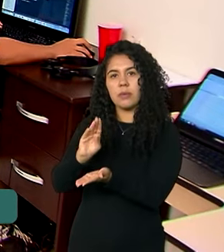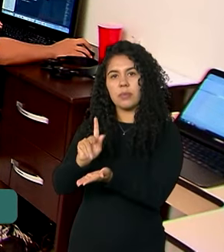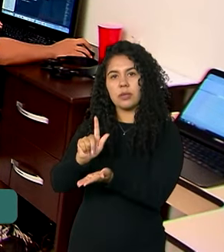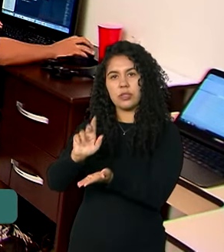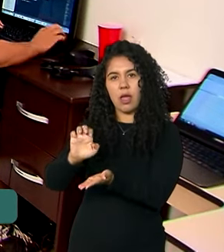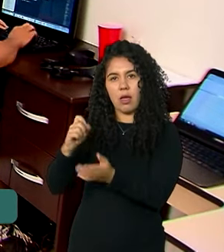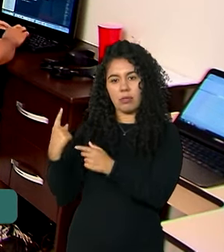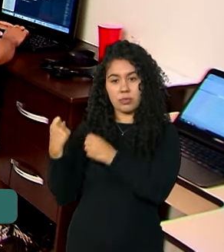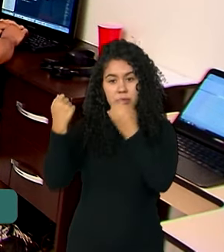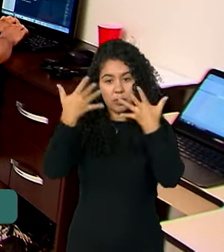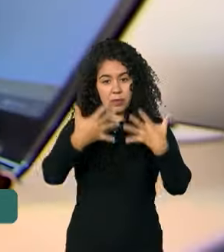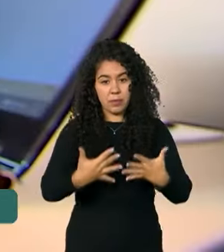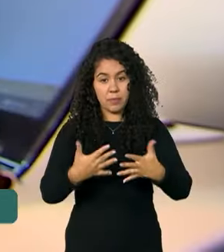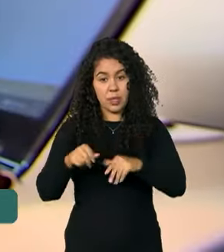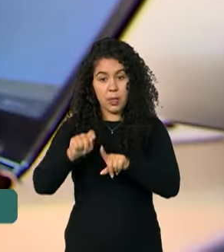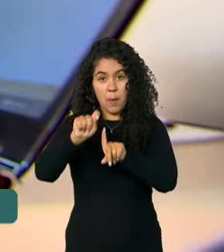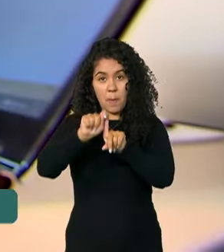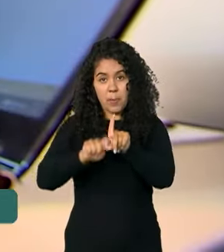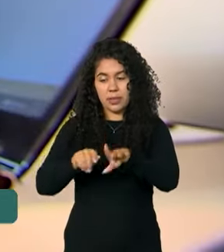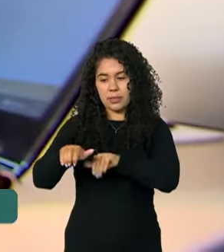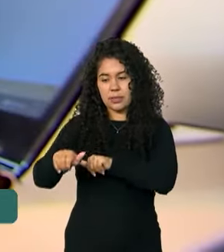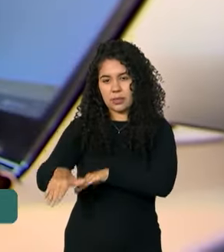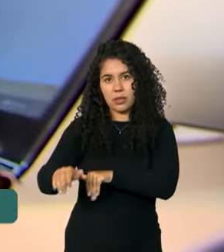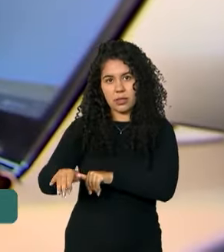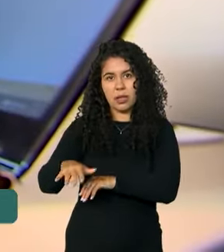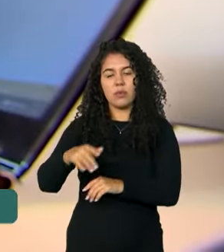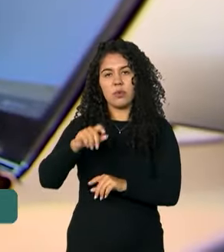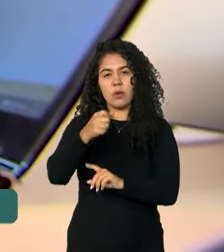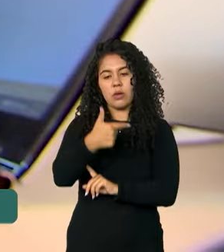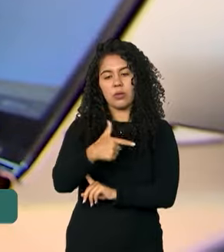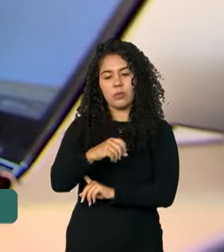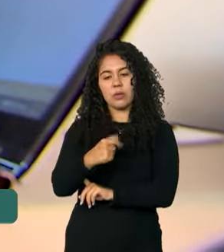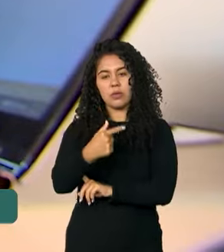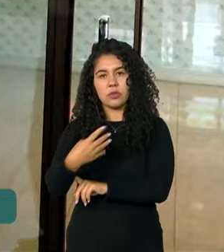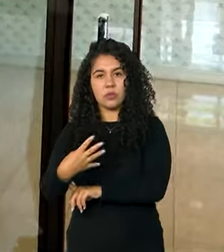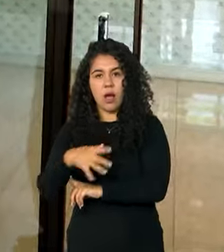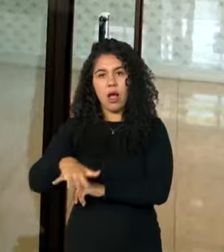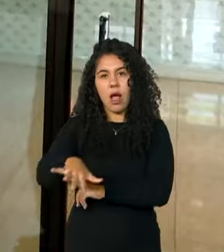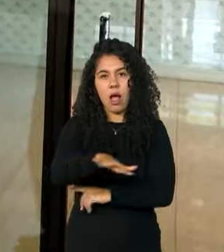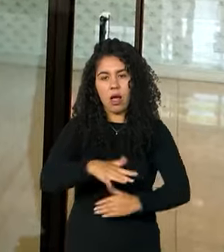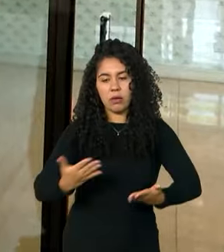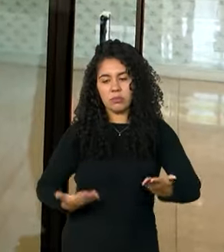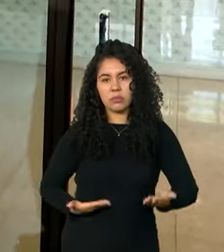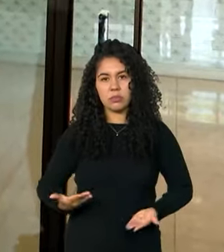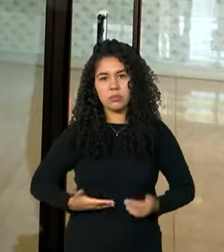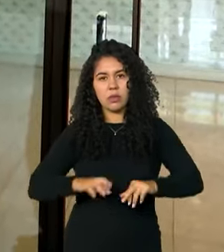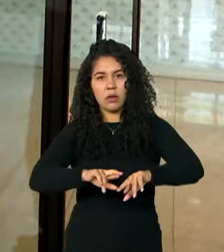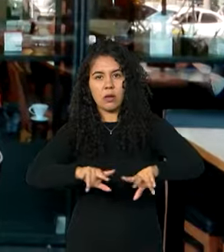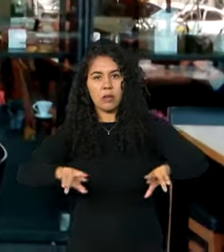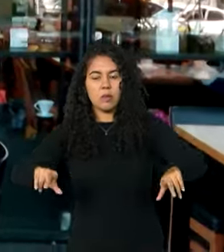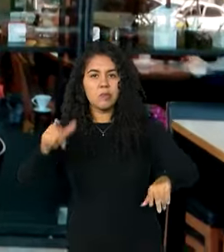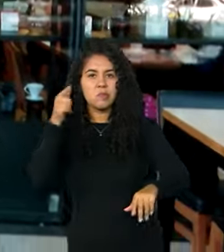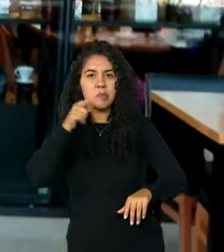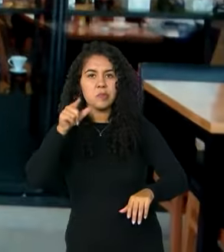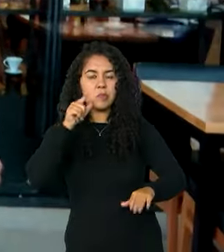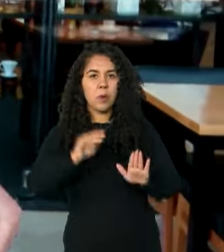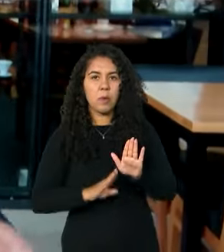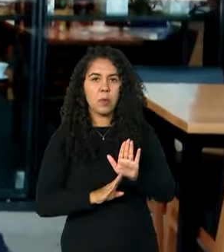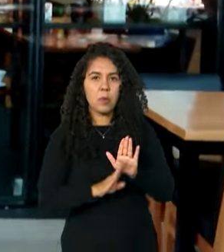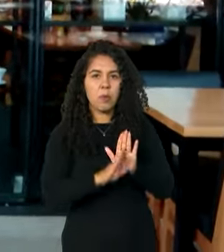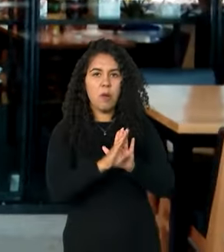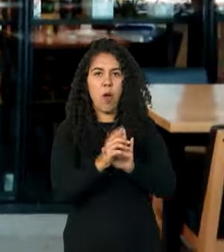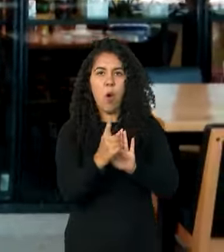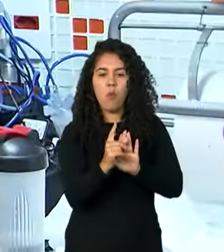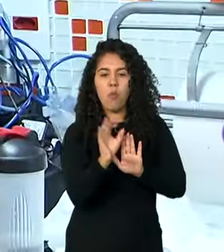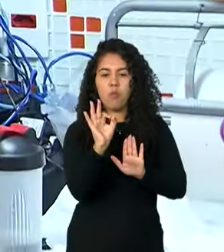setembro de 2024, o setor de serviços no Brasil registrou um crescimento de 1% em